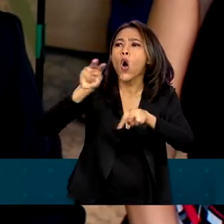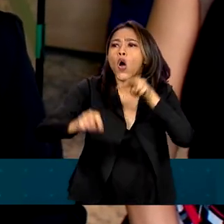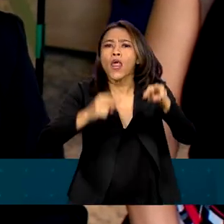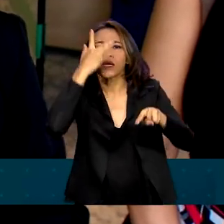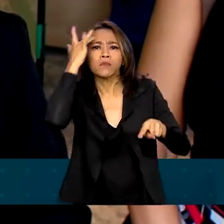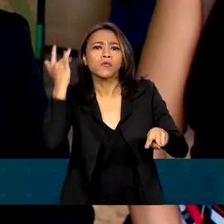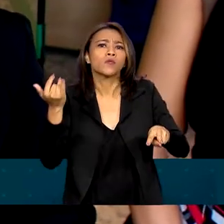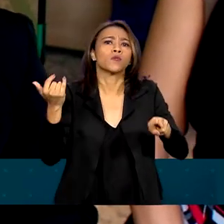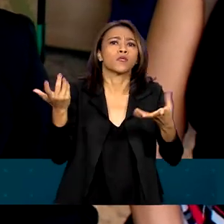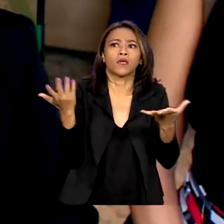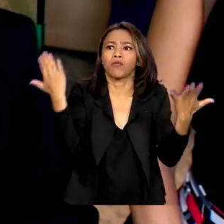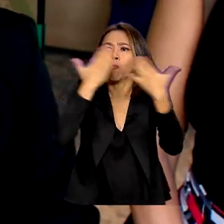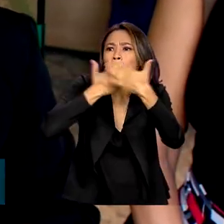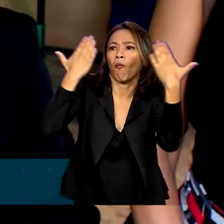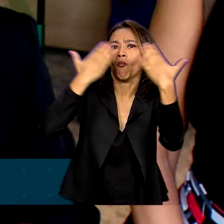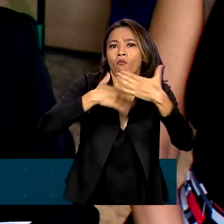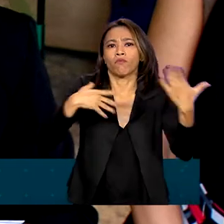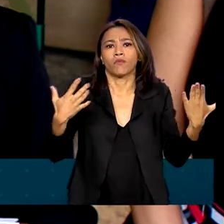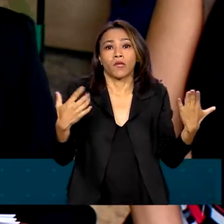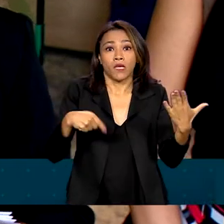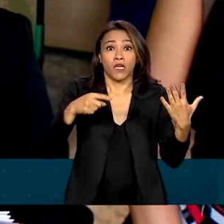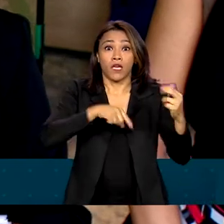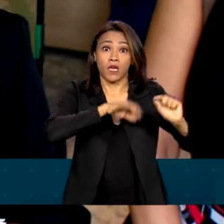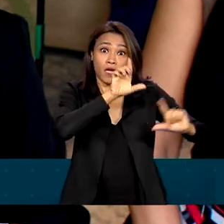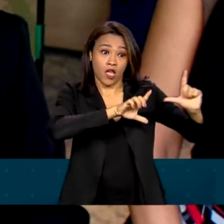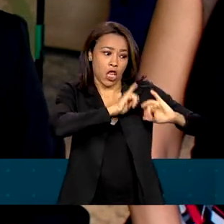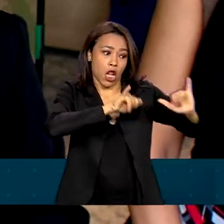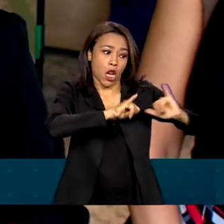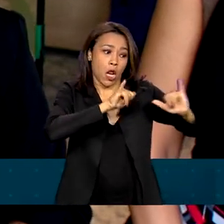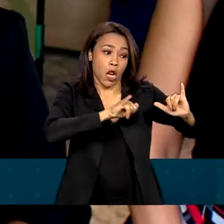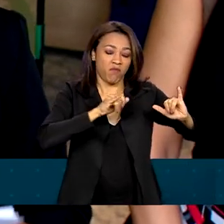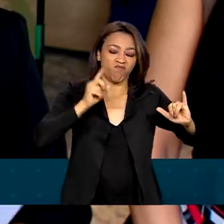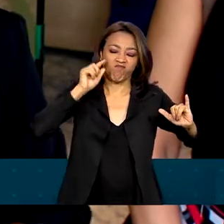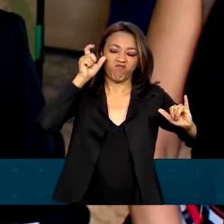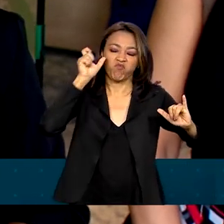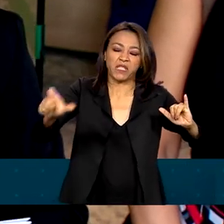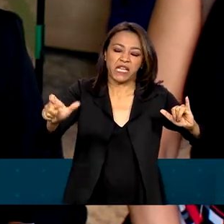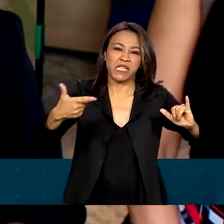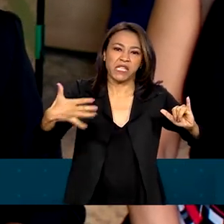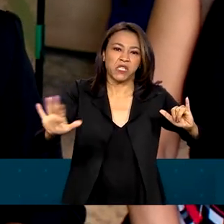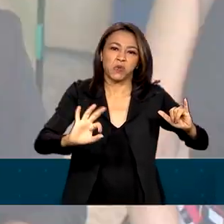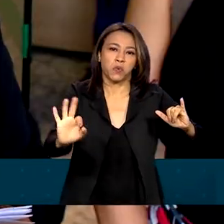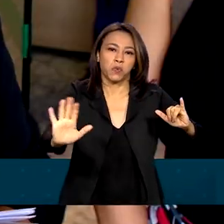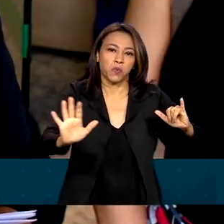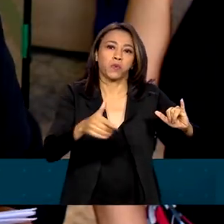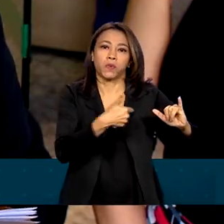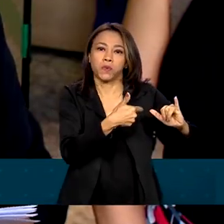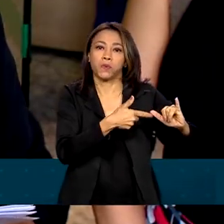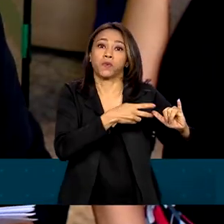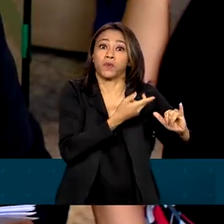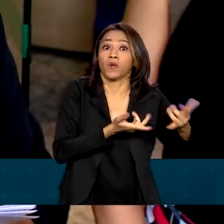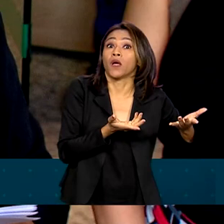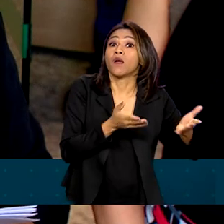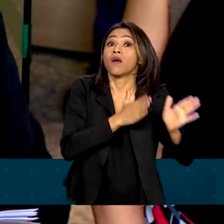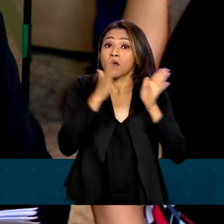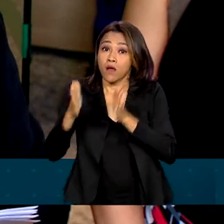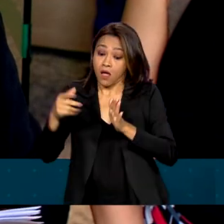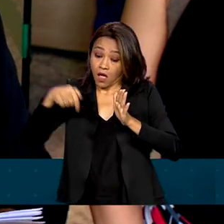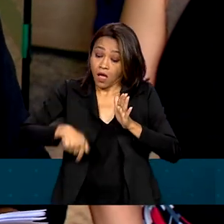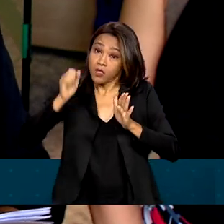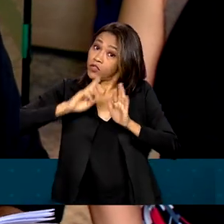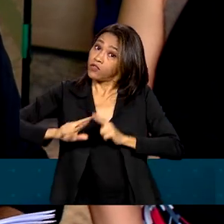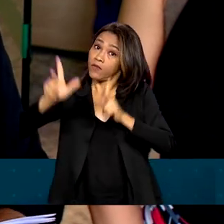marginalizados, aqueles que a mídia comercial vê com desinteressantes ou pouco rentáveis. Nós existimos para que todo